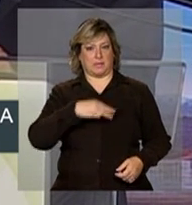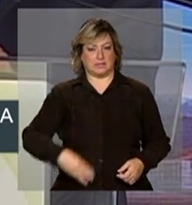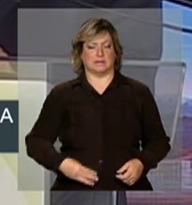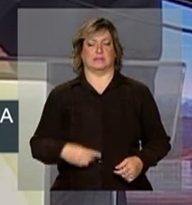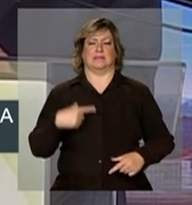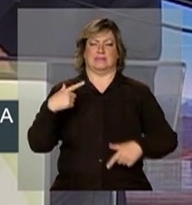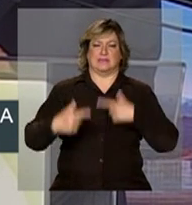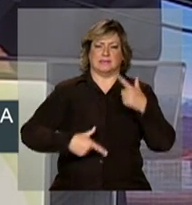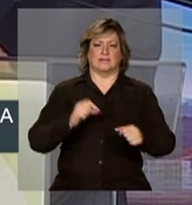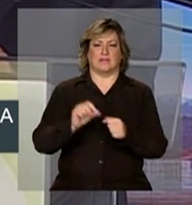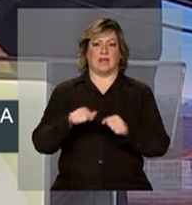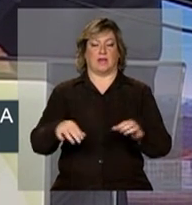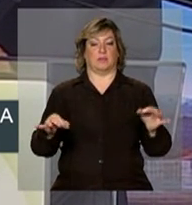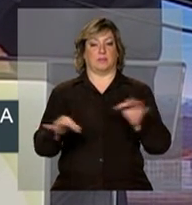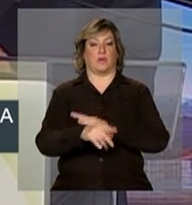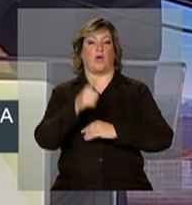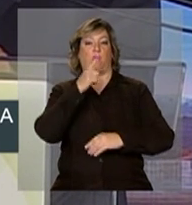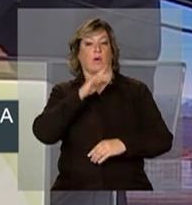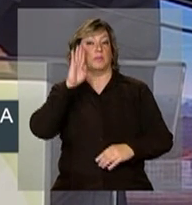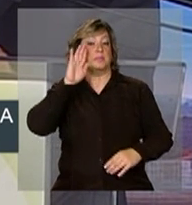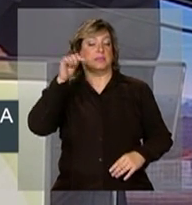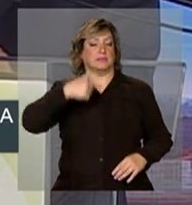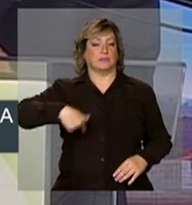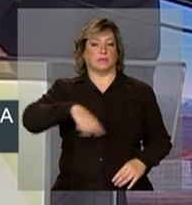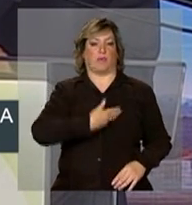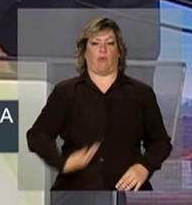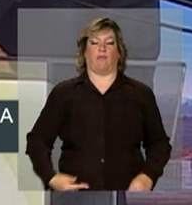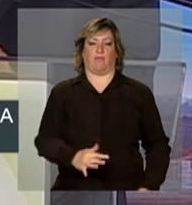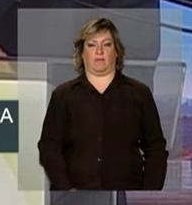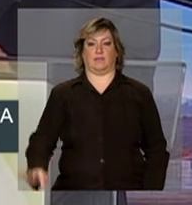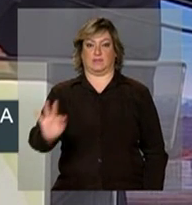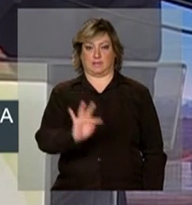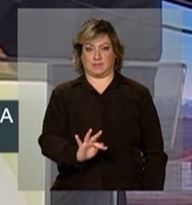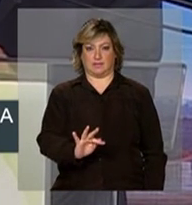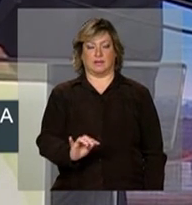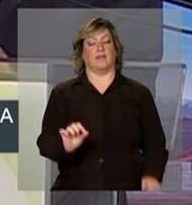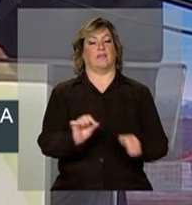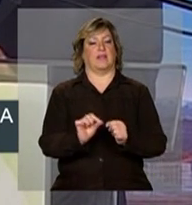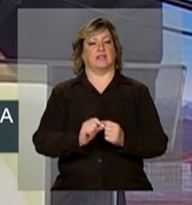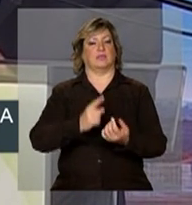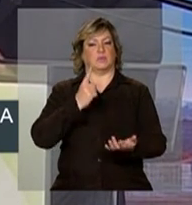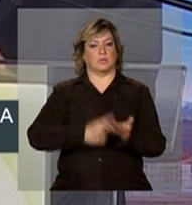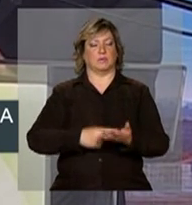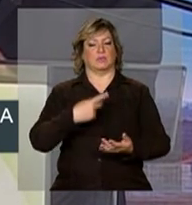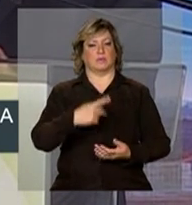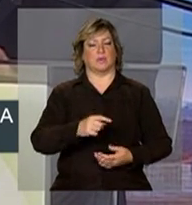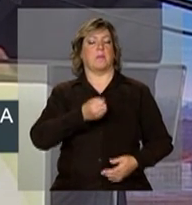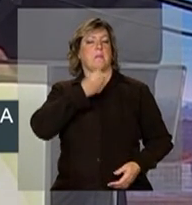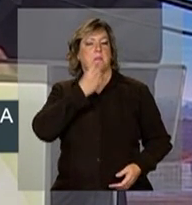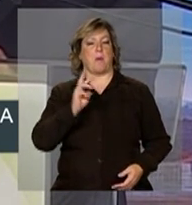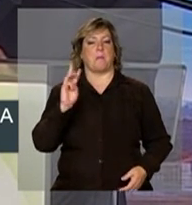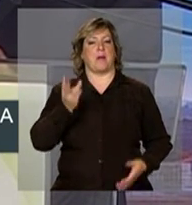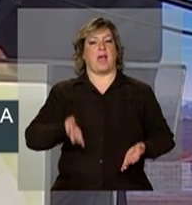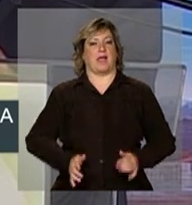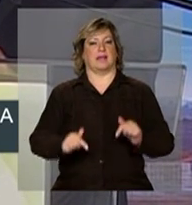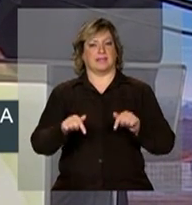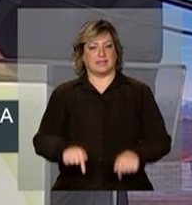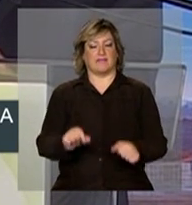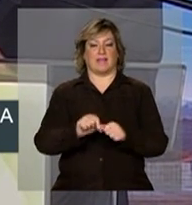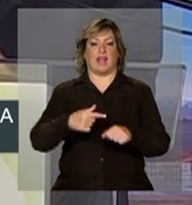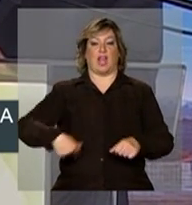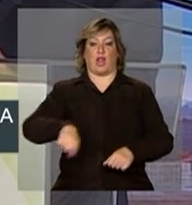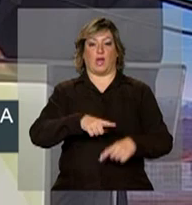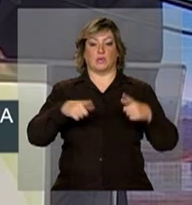as prioridades do governo federal exercendo com finalidade o seu compromisso de bom maranhense de fazer da nossa terra